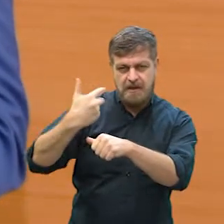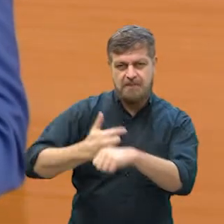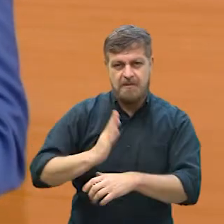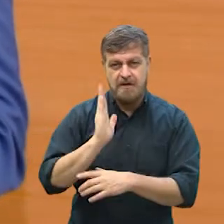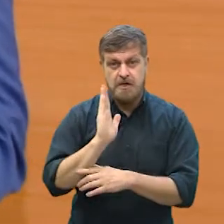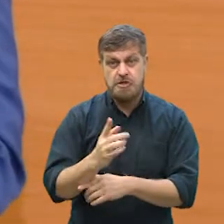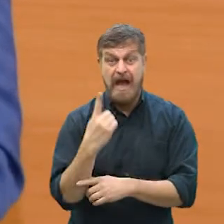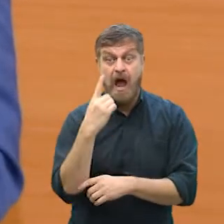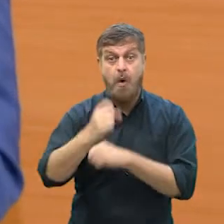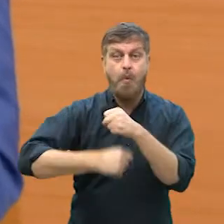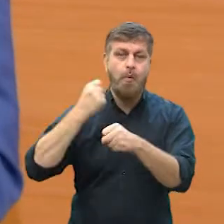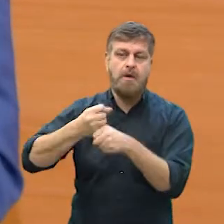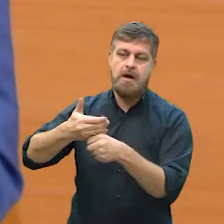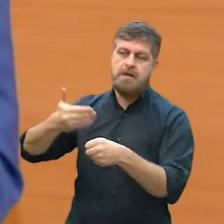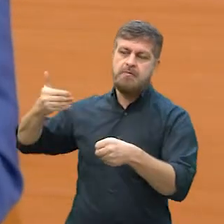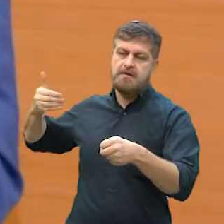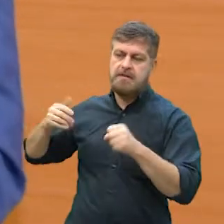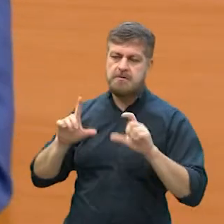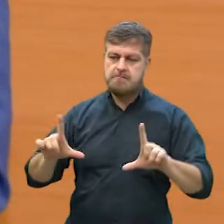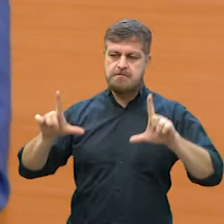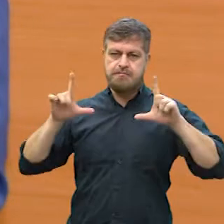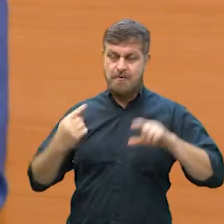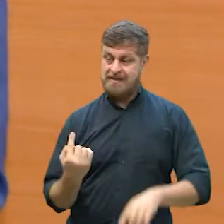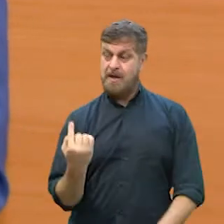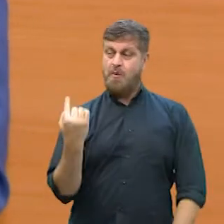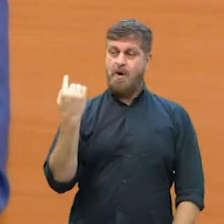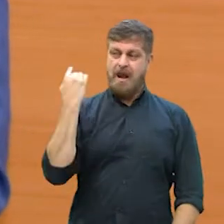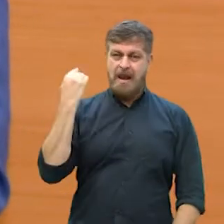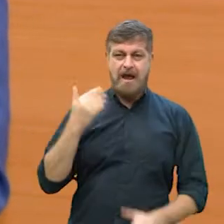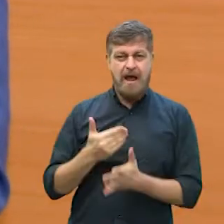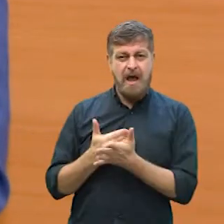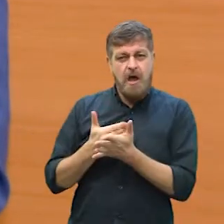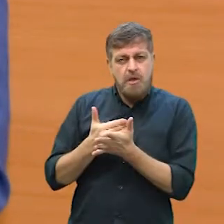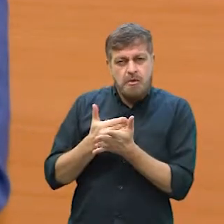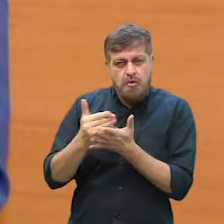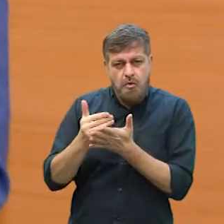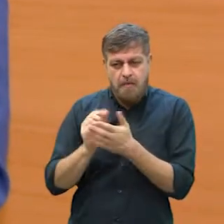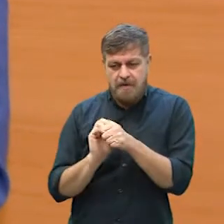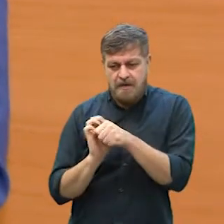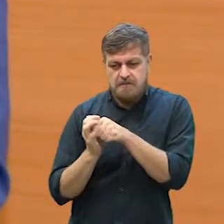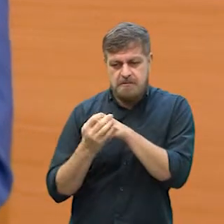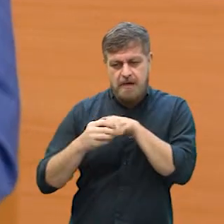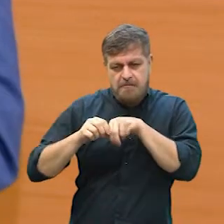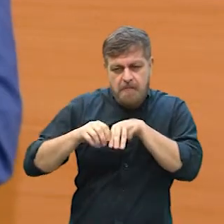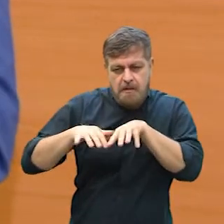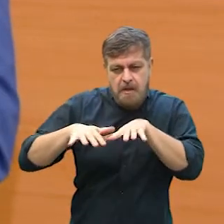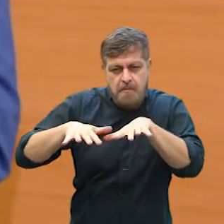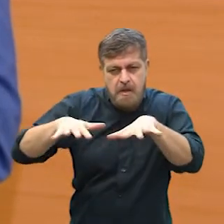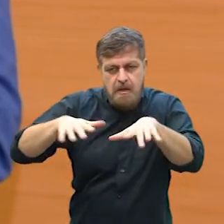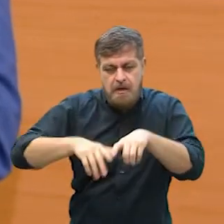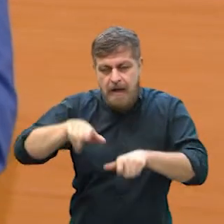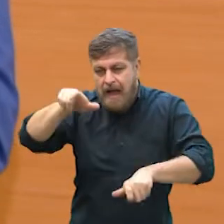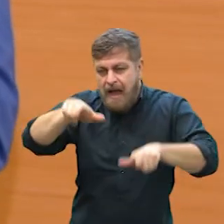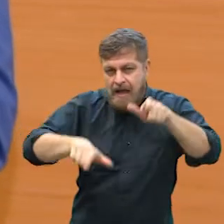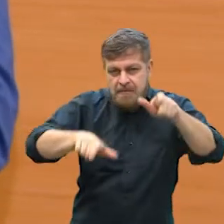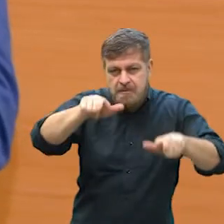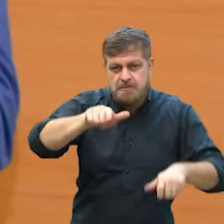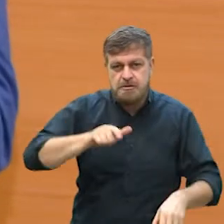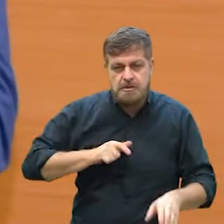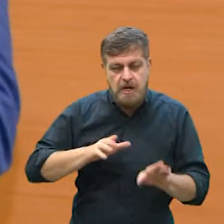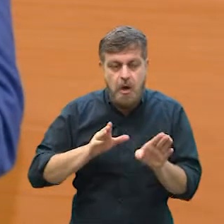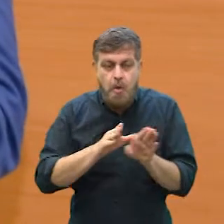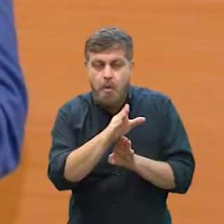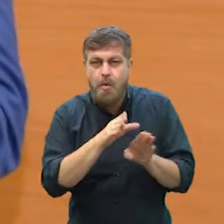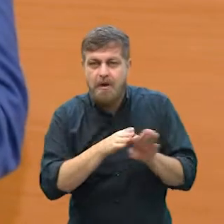pelo menos um ano atrás. Então, foi lá atrás, no início da doença, né? Quando as pessoas, a